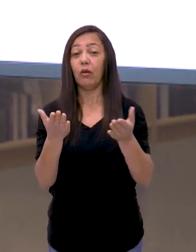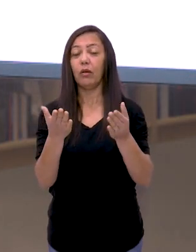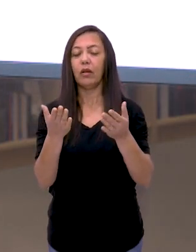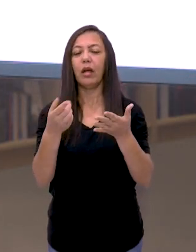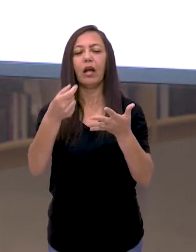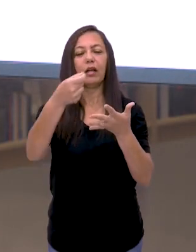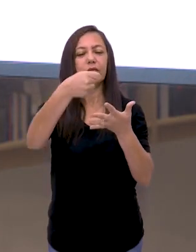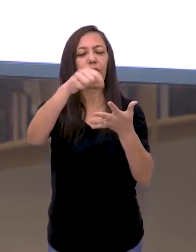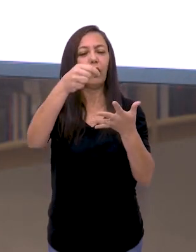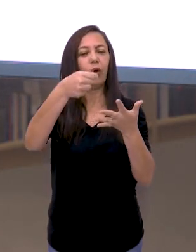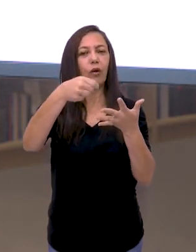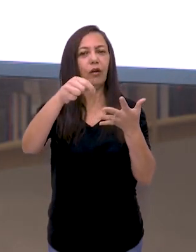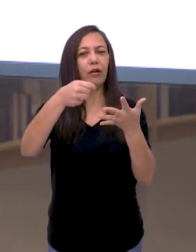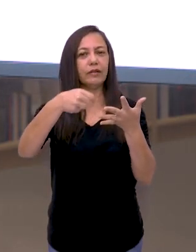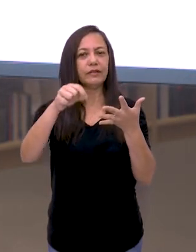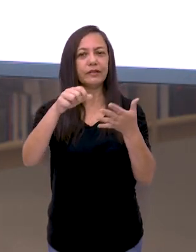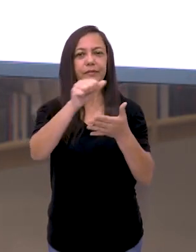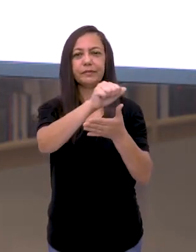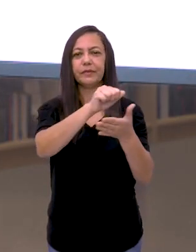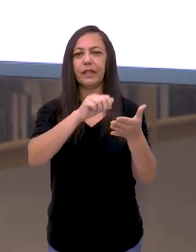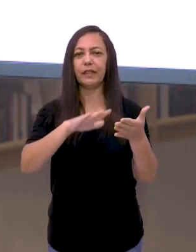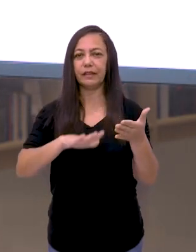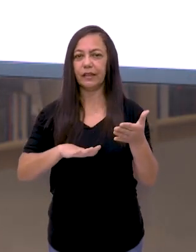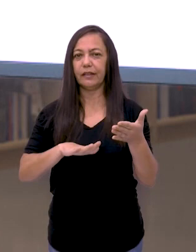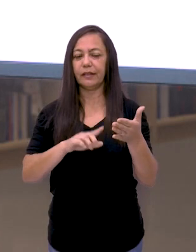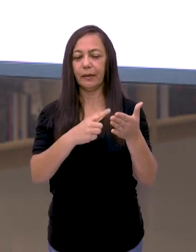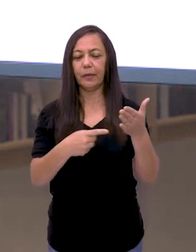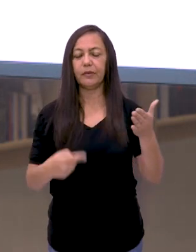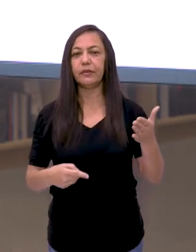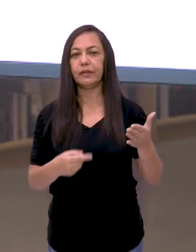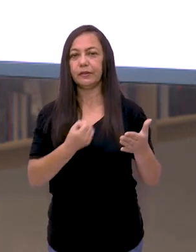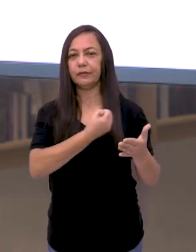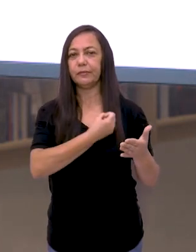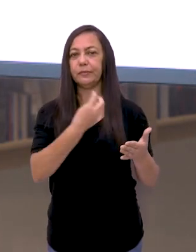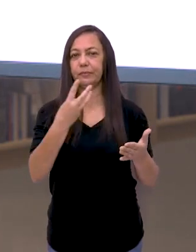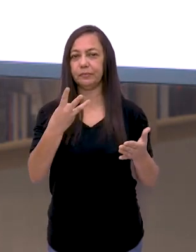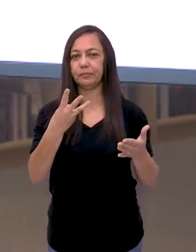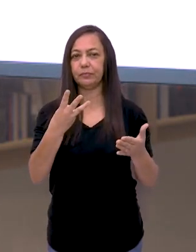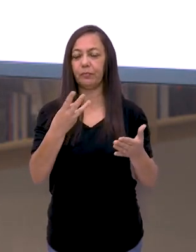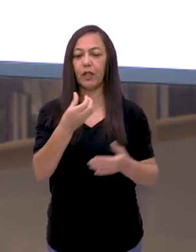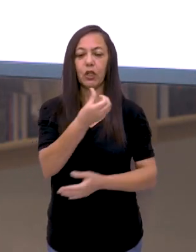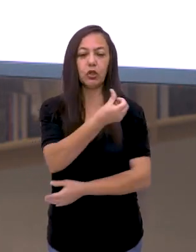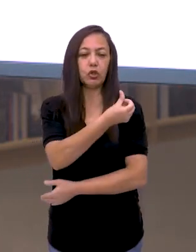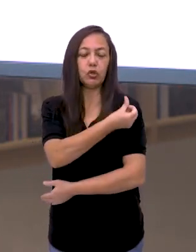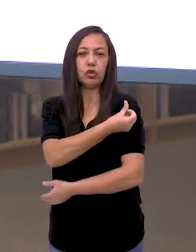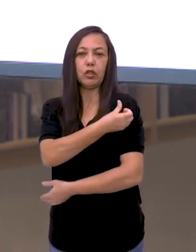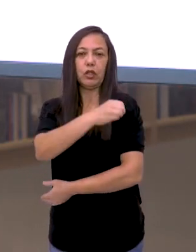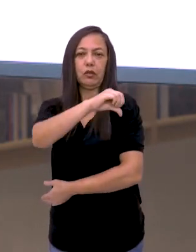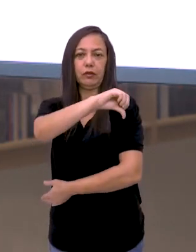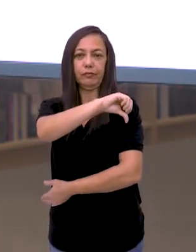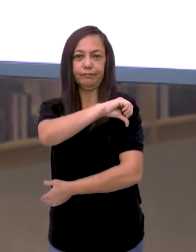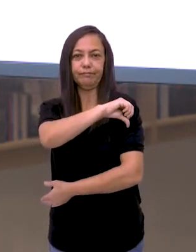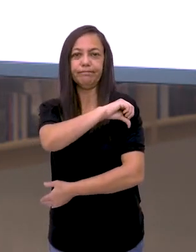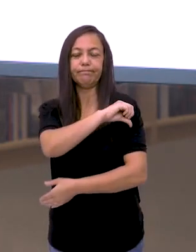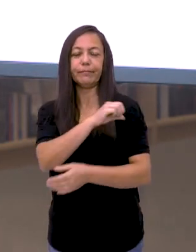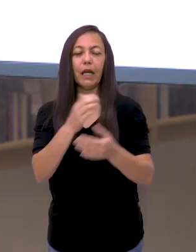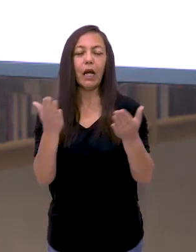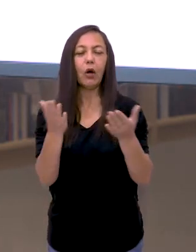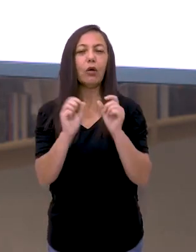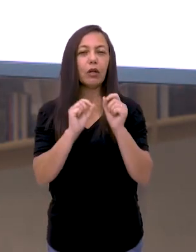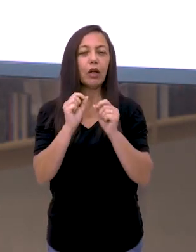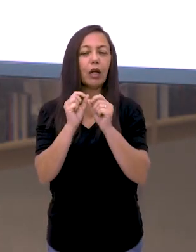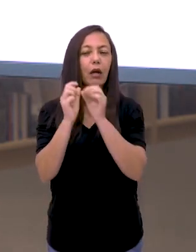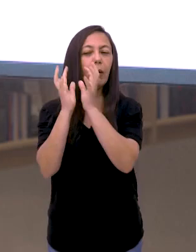corrigindo as atividades do Caderno 3, do 6º ao 9º ano. E vamos começar refletindo